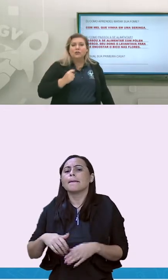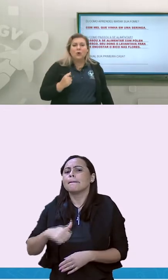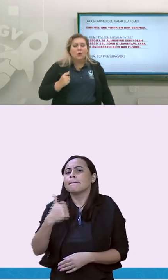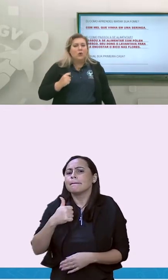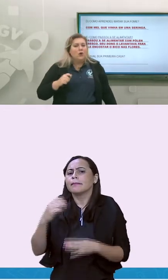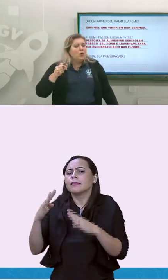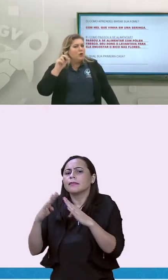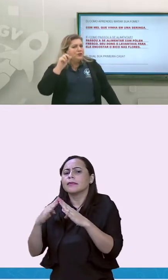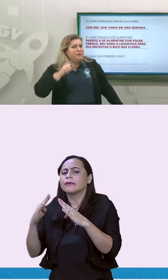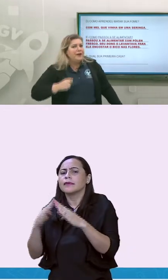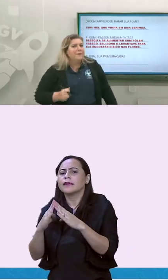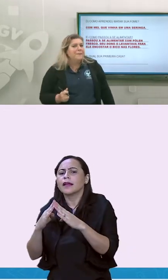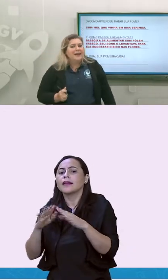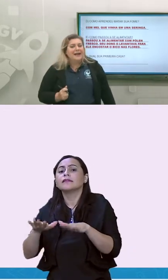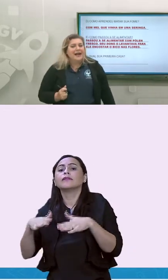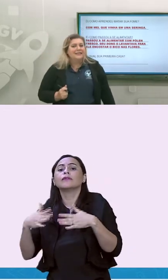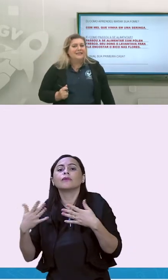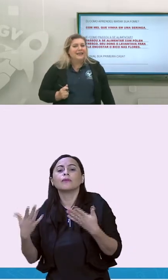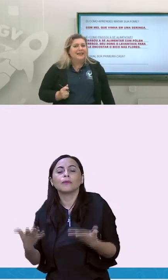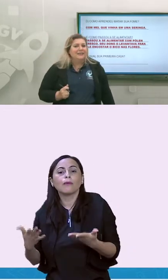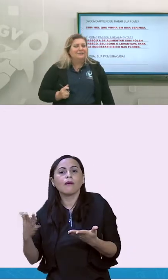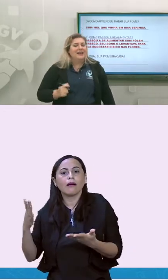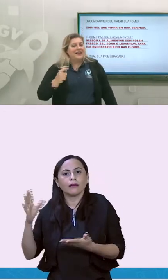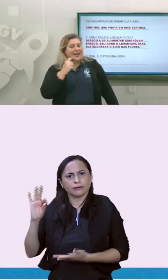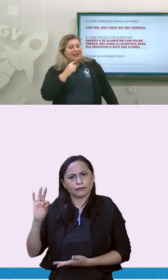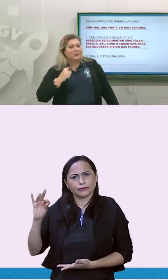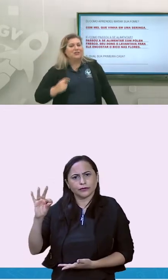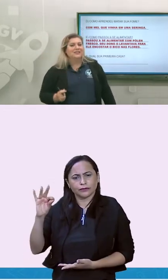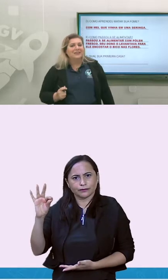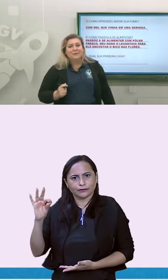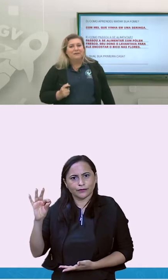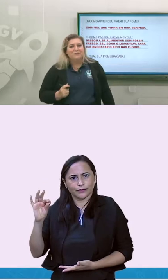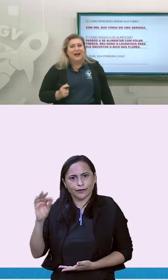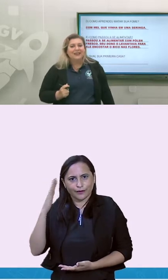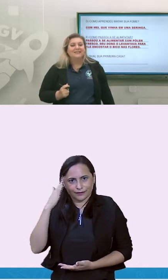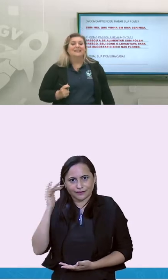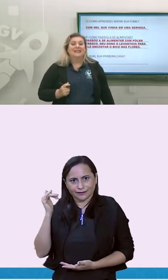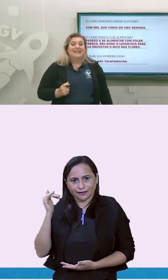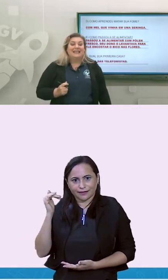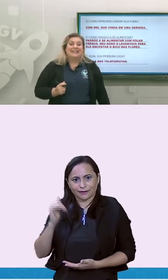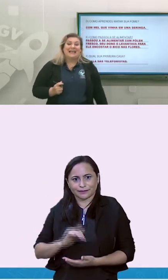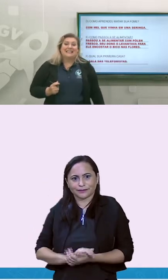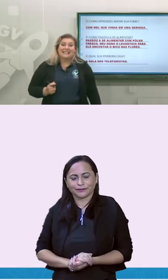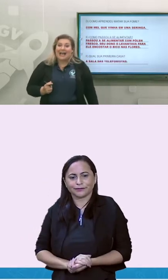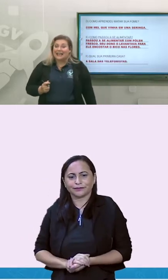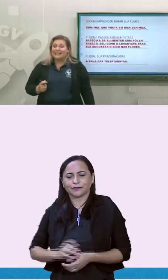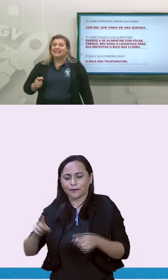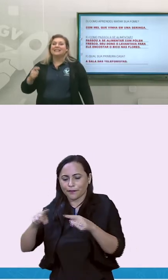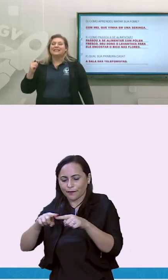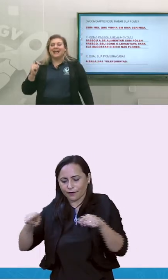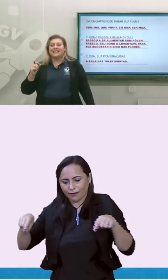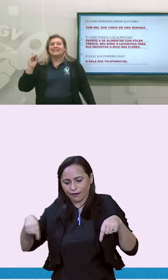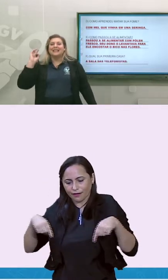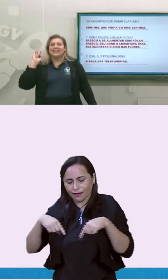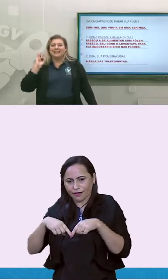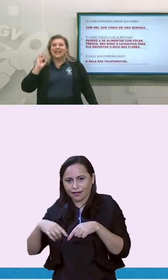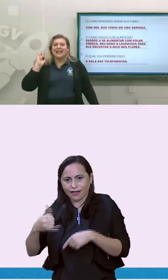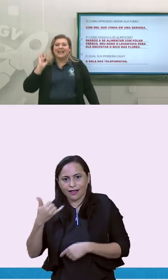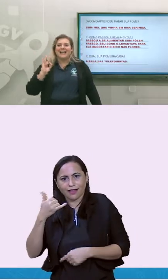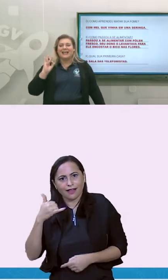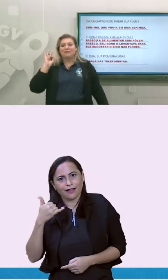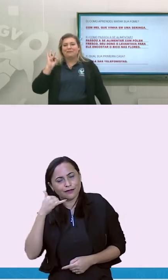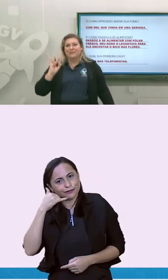resgatou, onde foi a primeira casa dele? Lá na notícia também fala. Na sala das